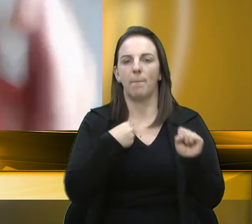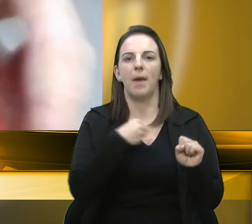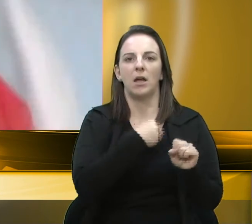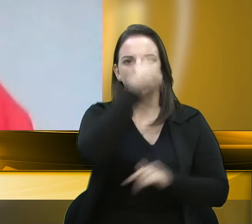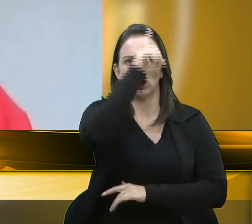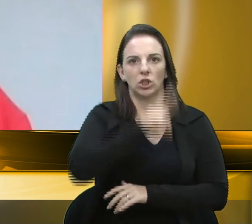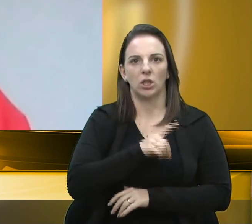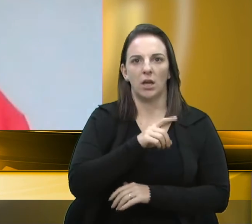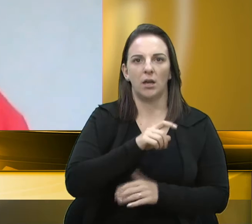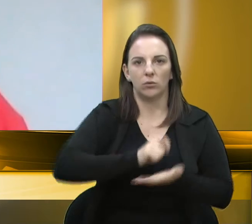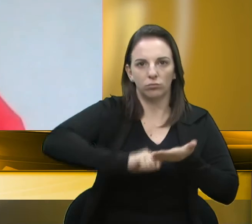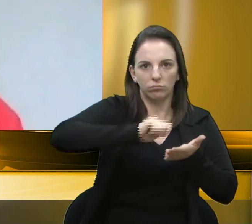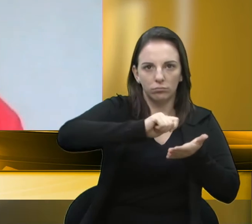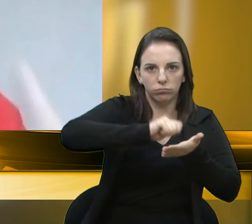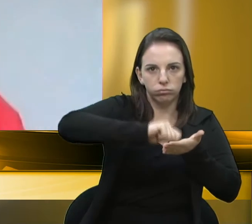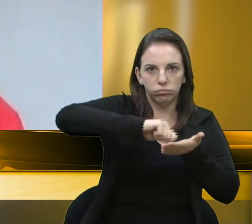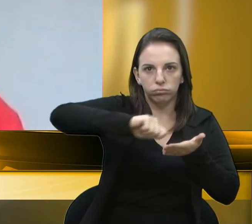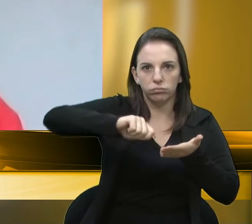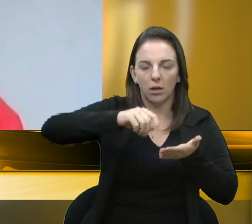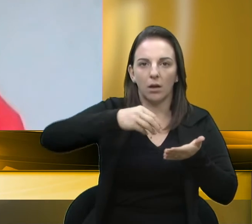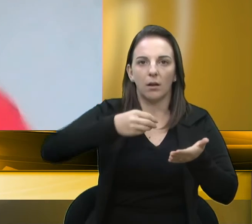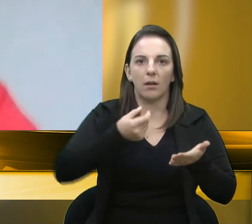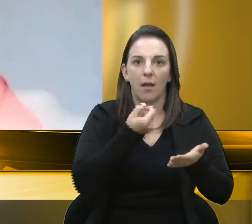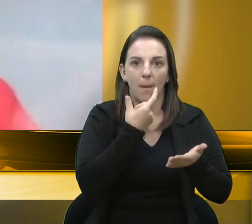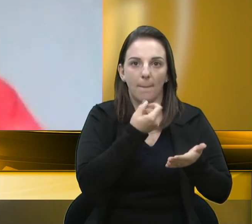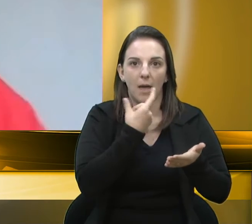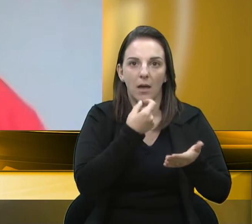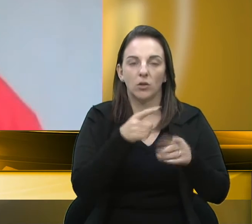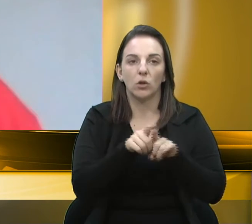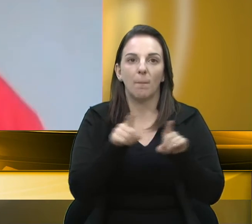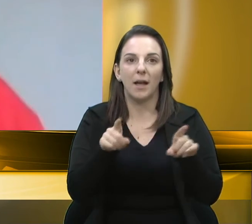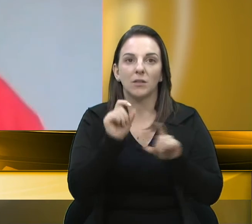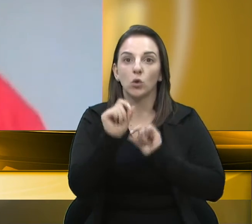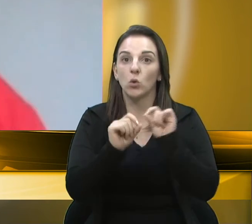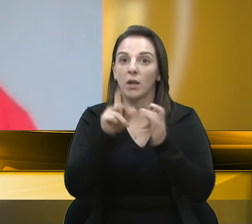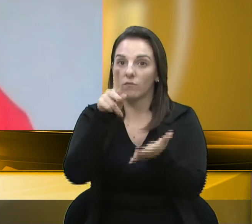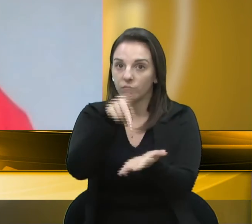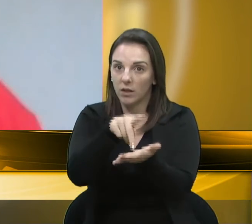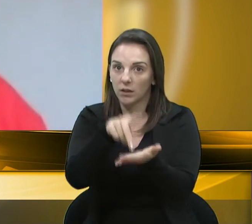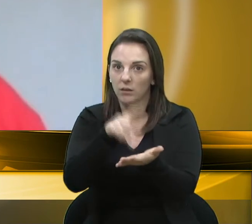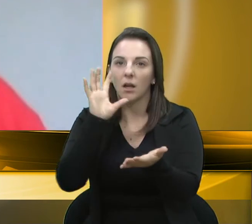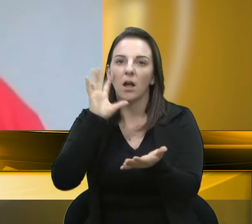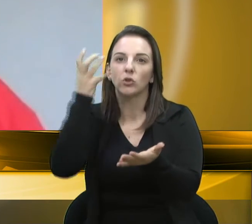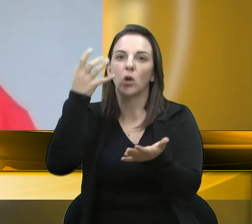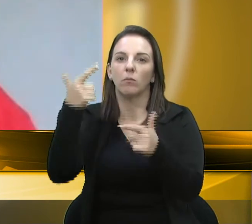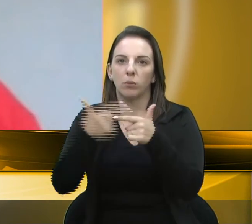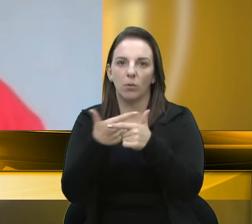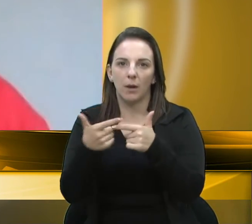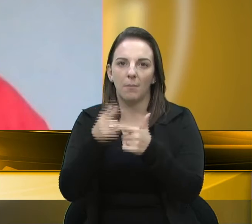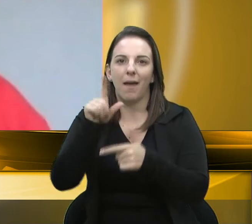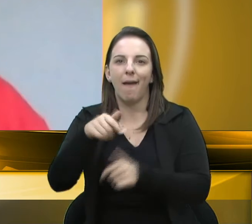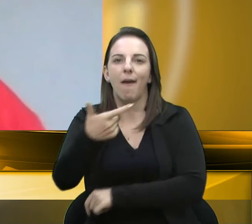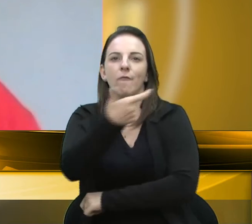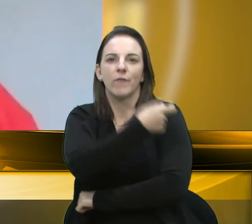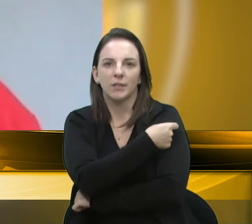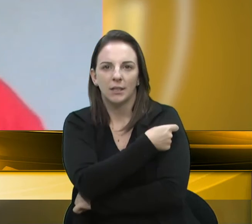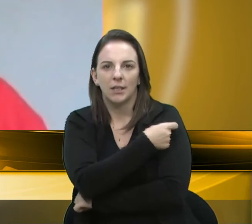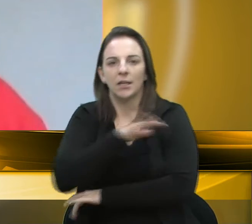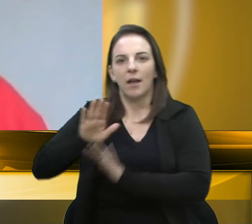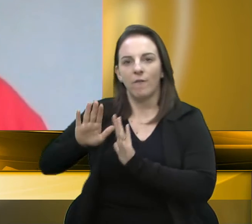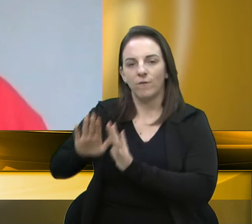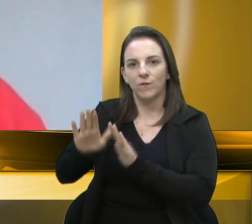o que é válido e o que resolve o problema, o que não é fake news, é vacina, é resguardo social, é